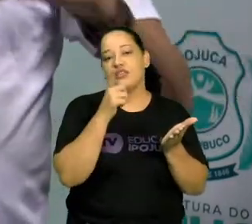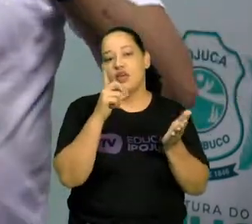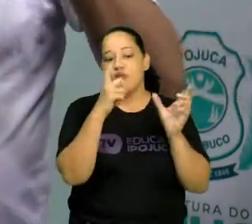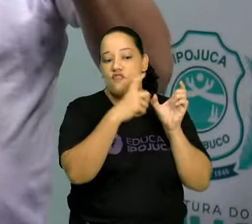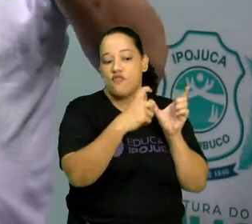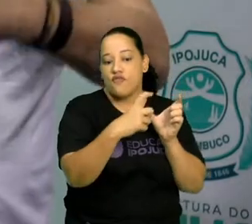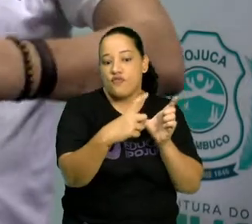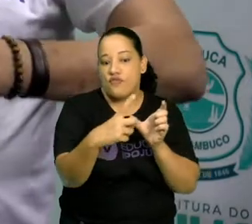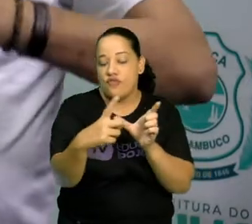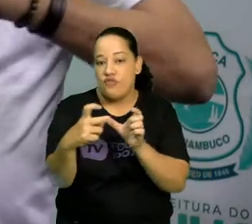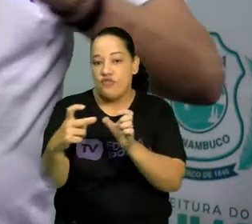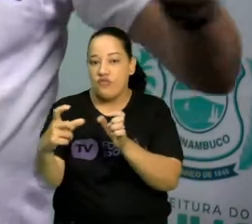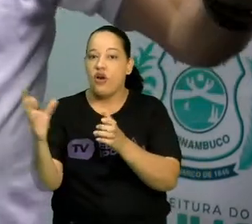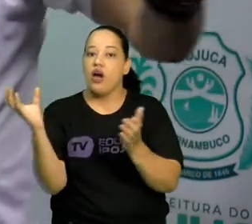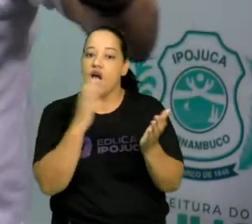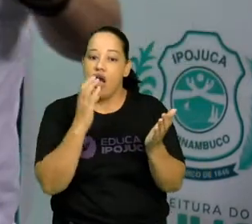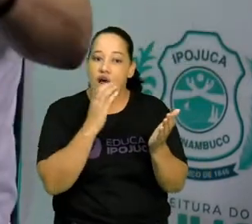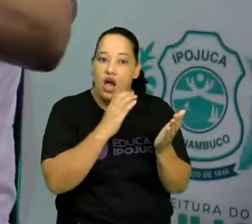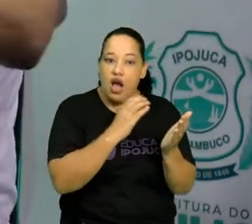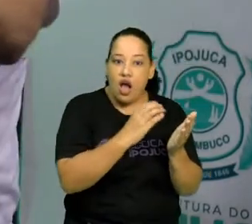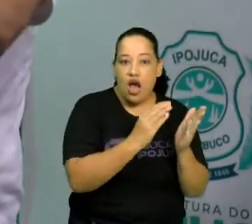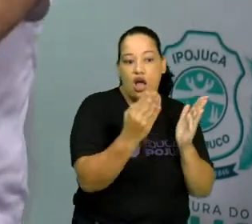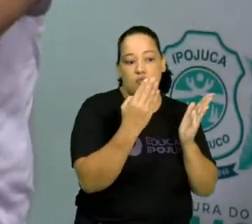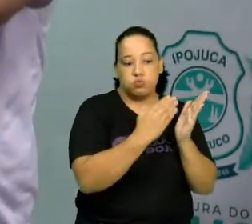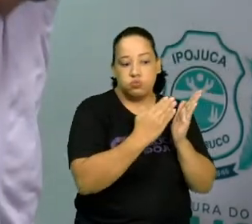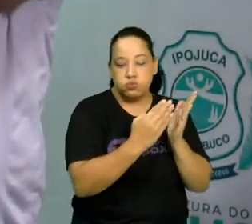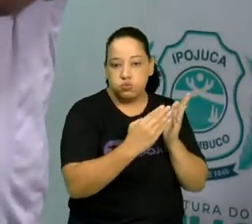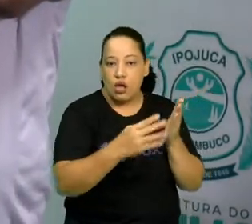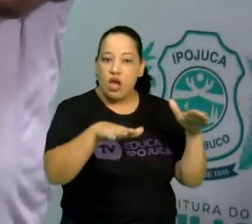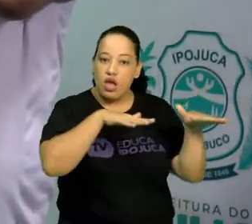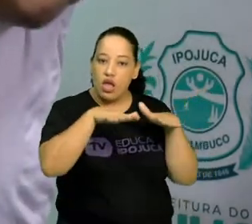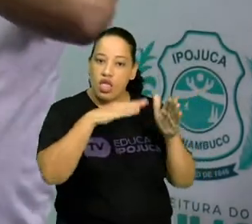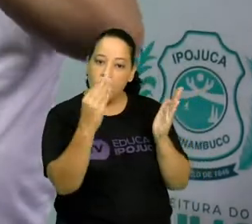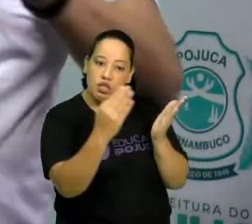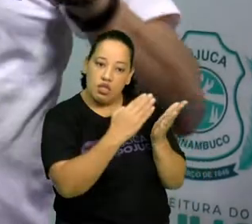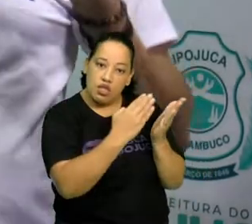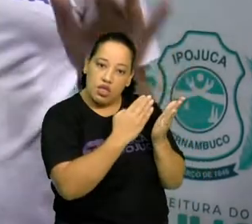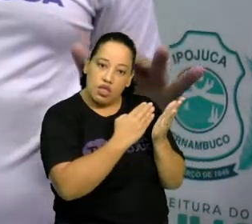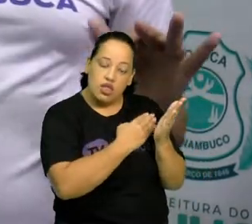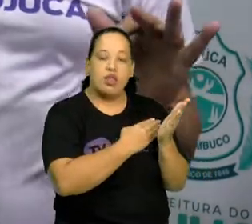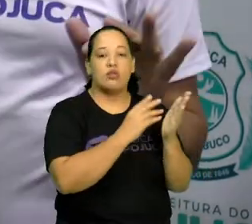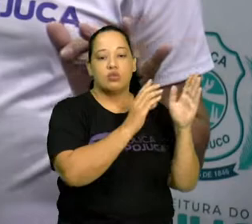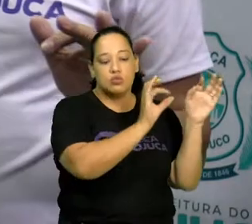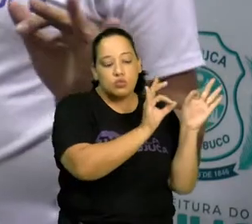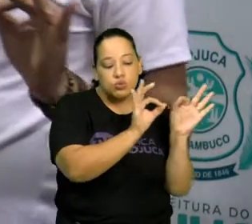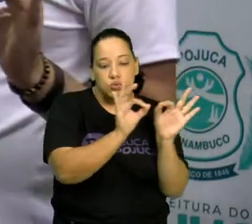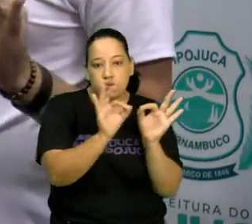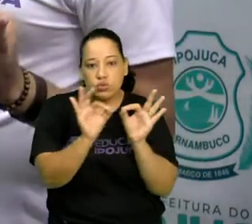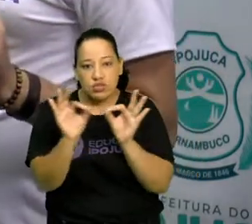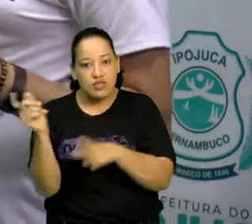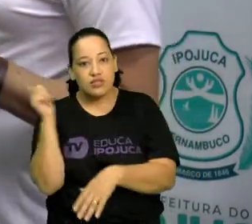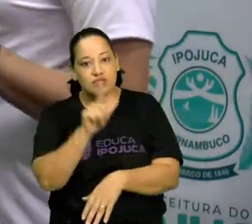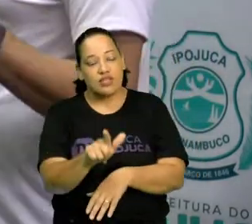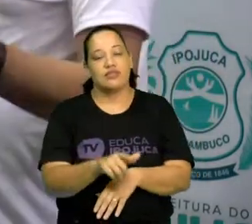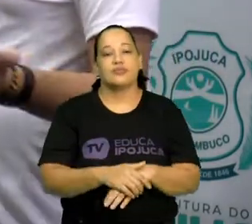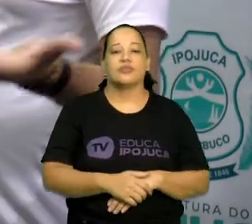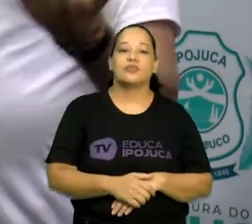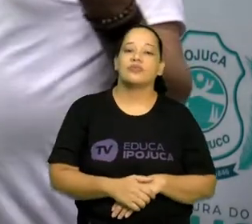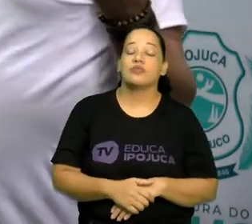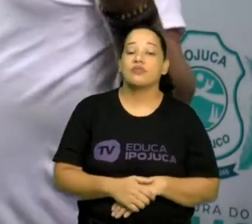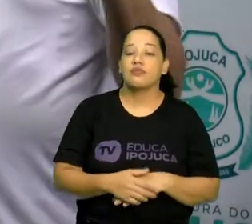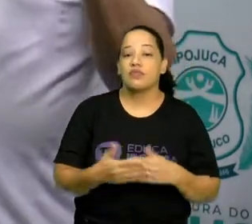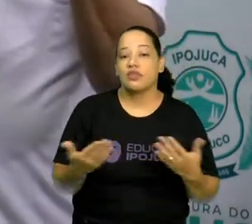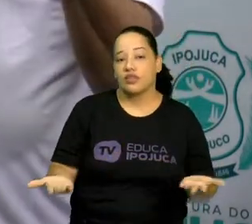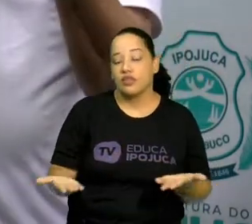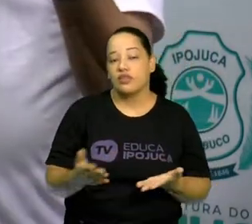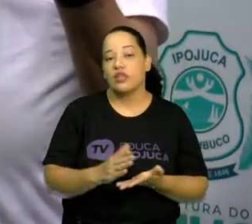juntas e aí vai rodando a fita e aí fica em movimento. O princípio é bem semelhante. E aí,